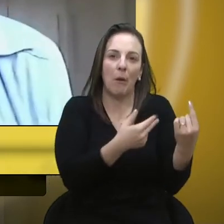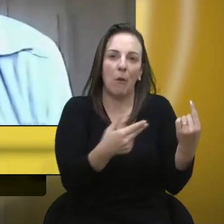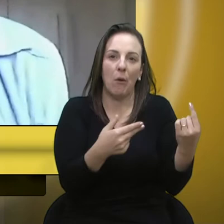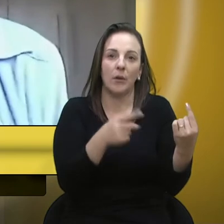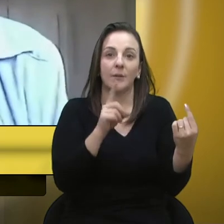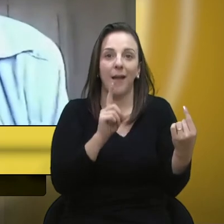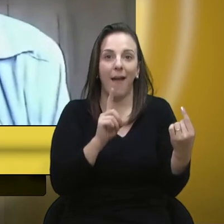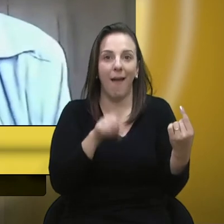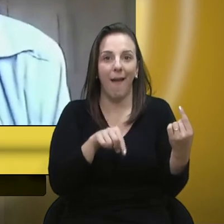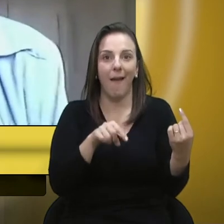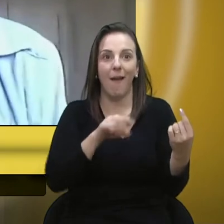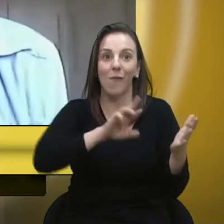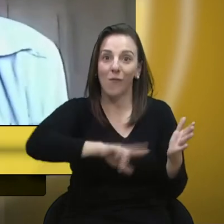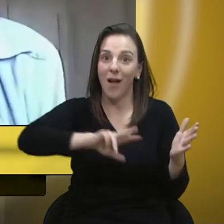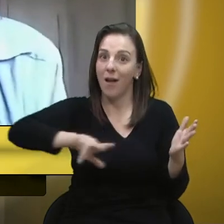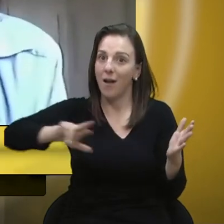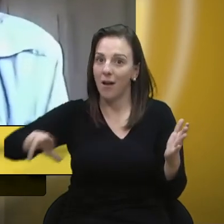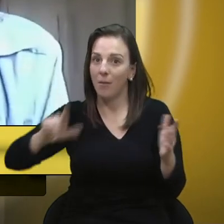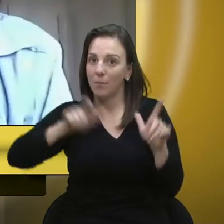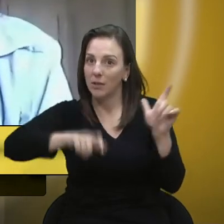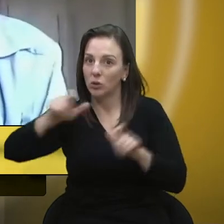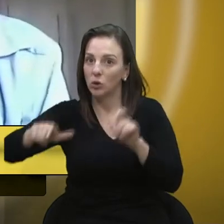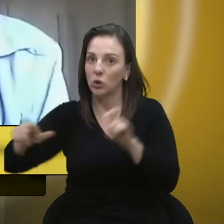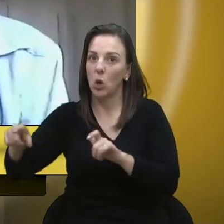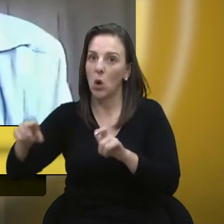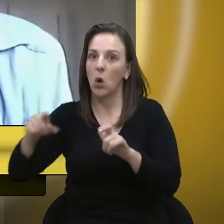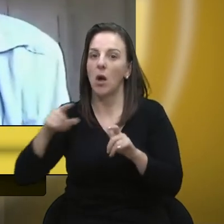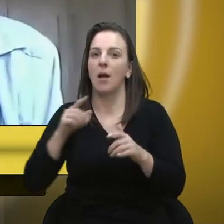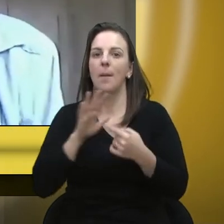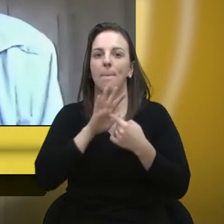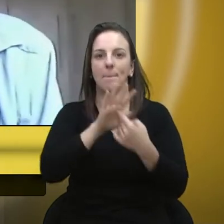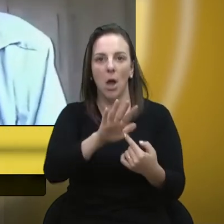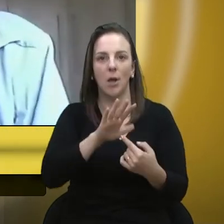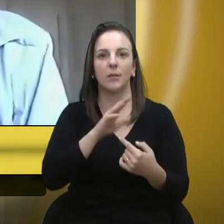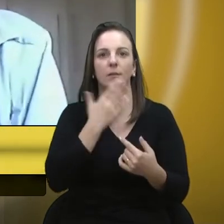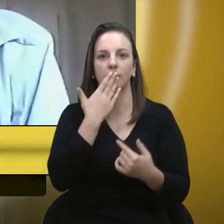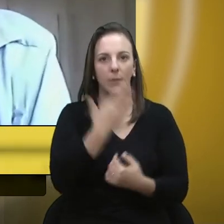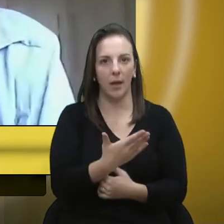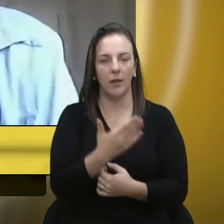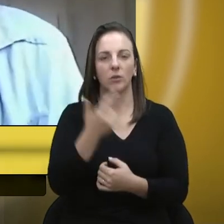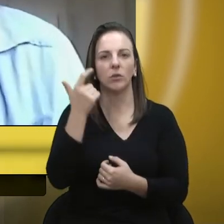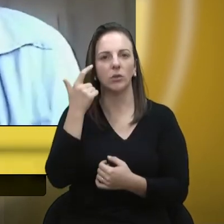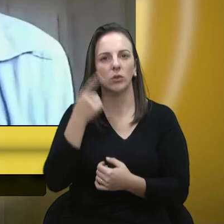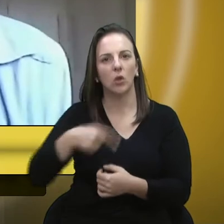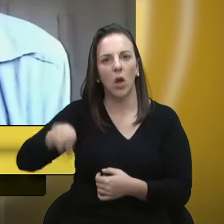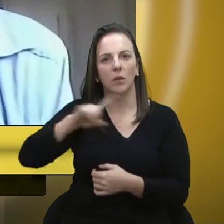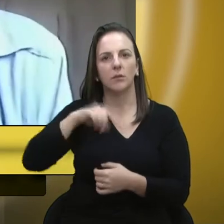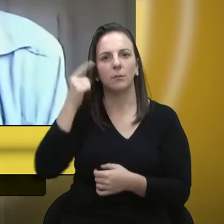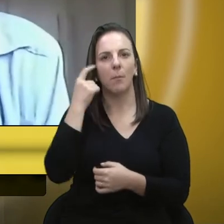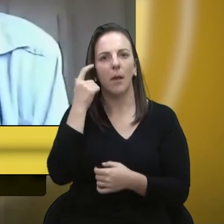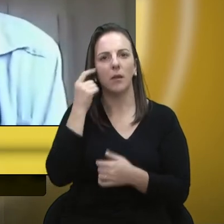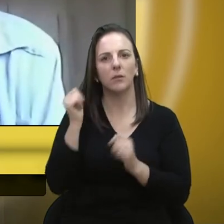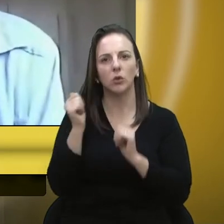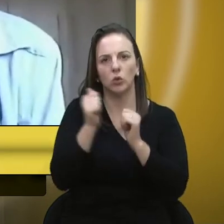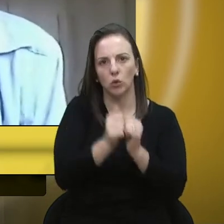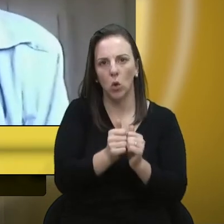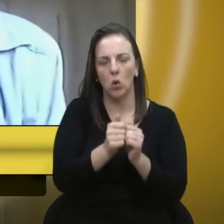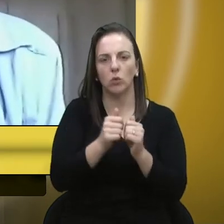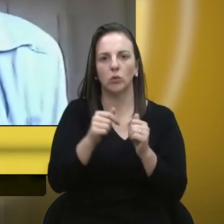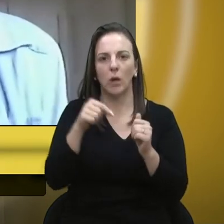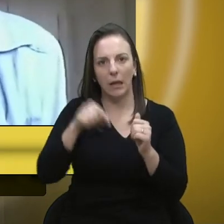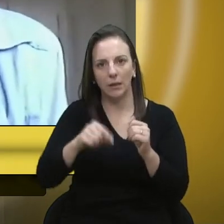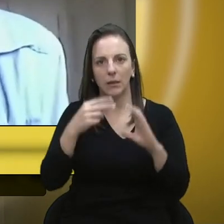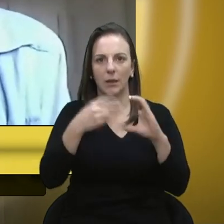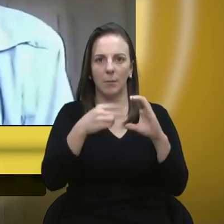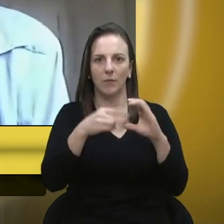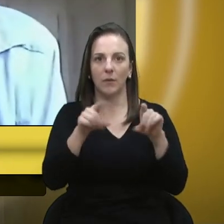é justamente para pensarmos juntos e juntas, quanto Casa Legislativa, mas também junto ao Poder Executivo, qual é